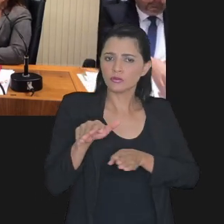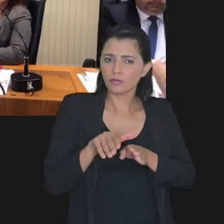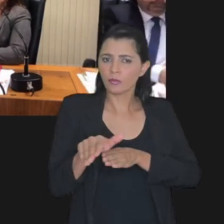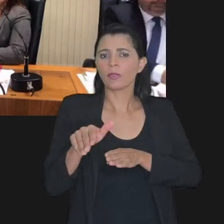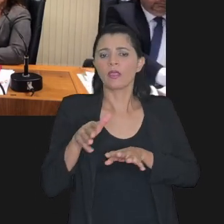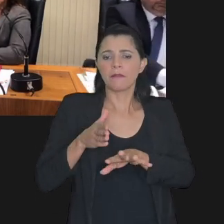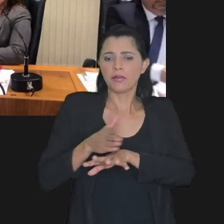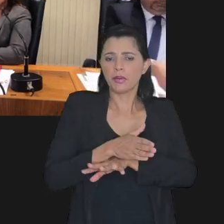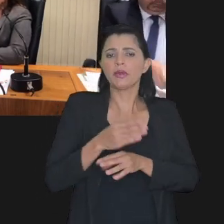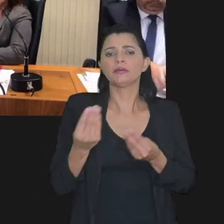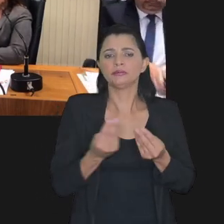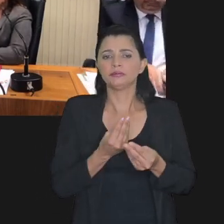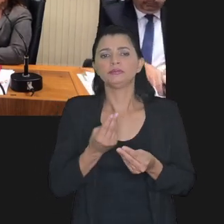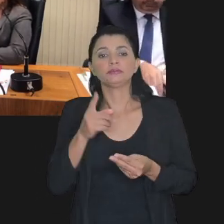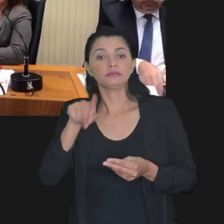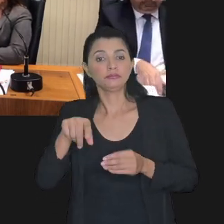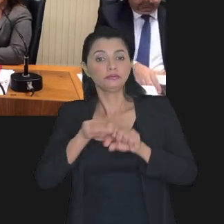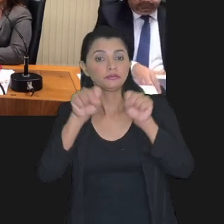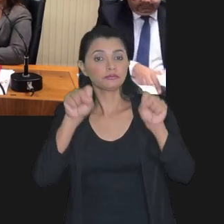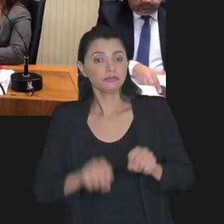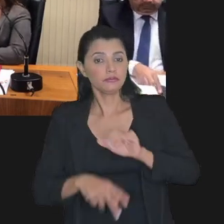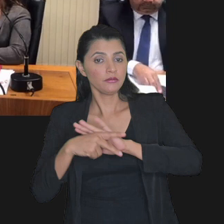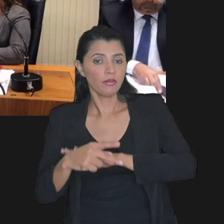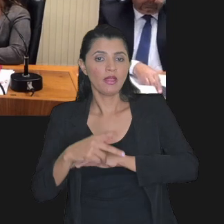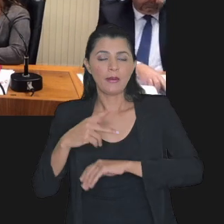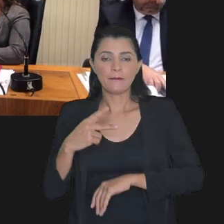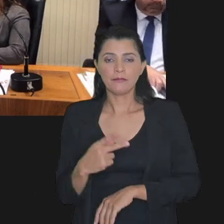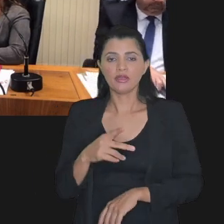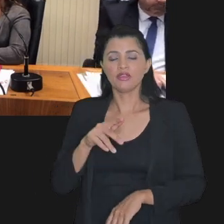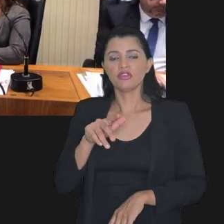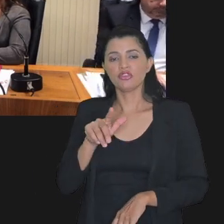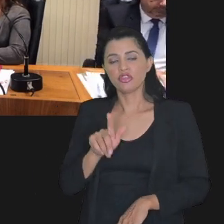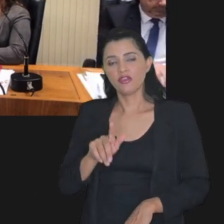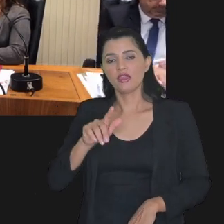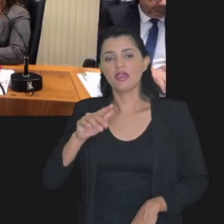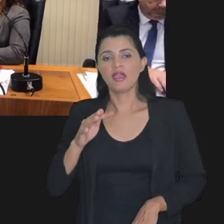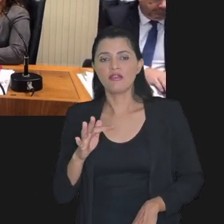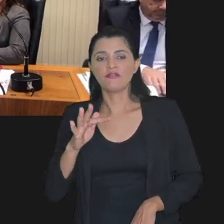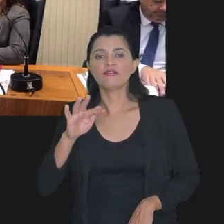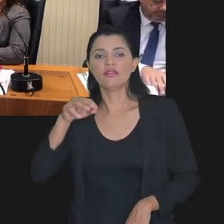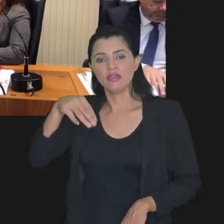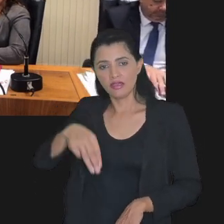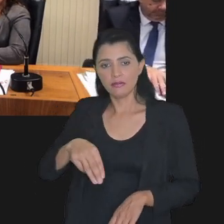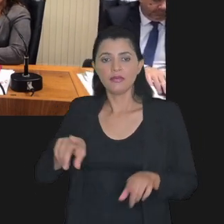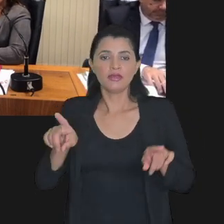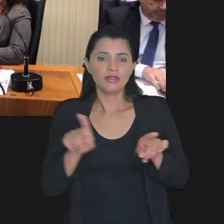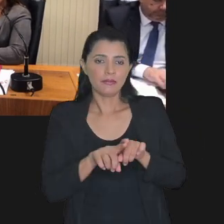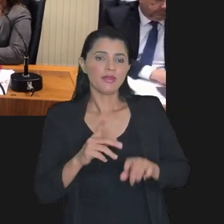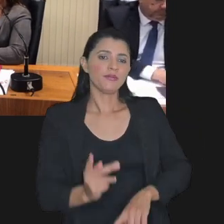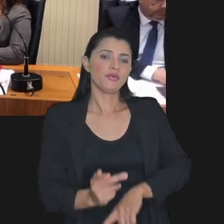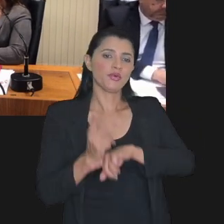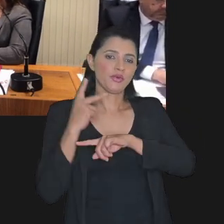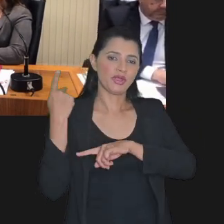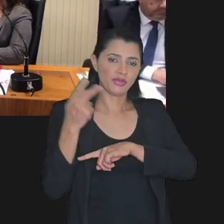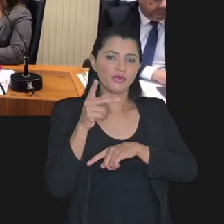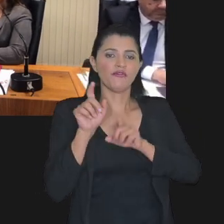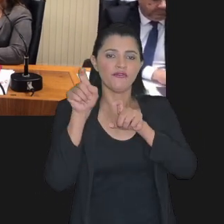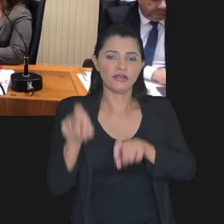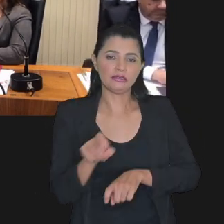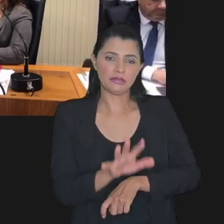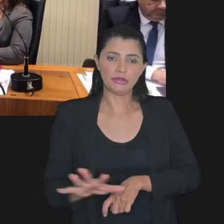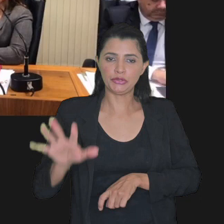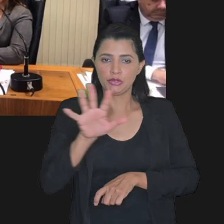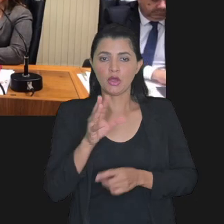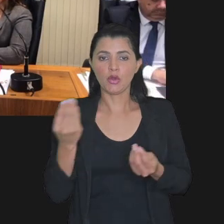e parametrizam a atuação dos sistemas da PFN, no caso das transações por adesão, e do procurador da Fazenda Nacional,